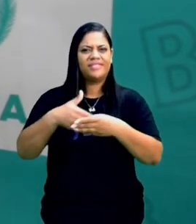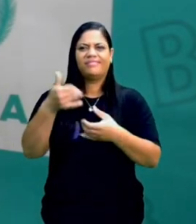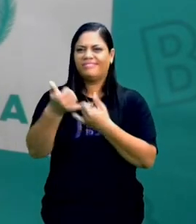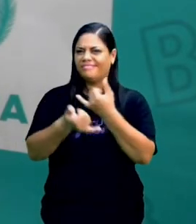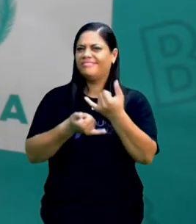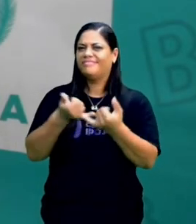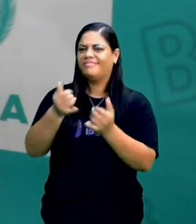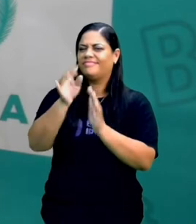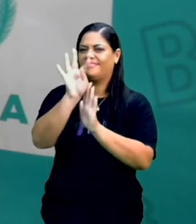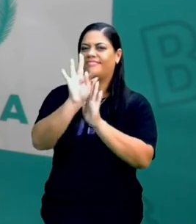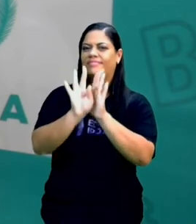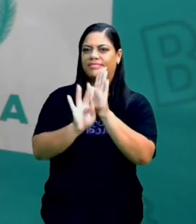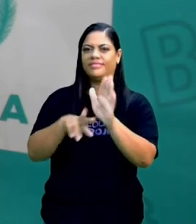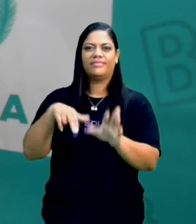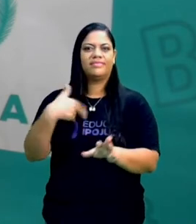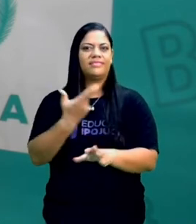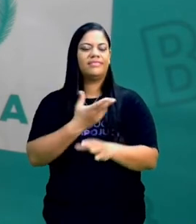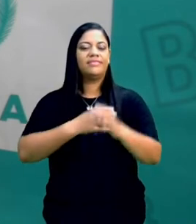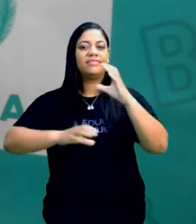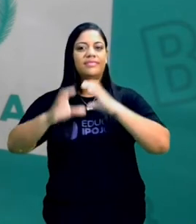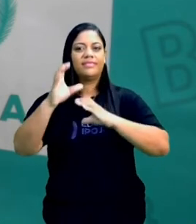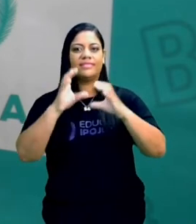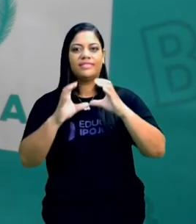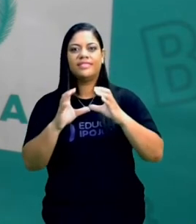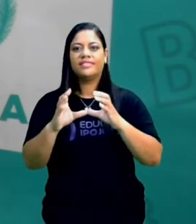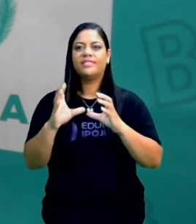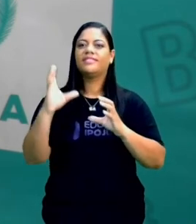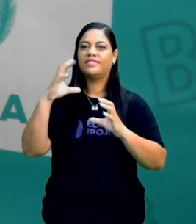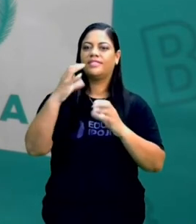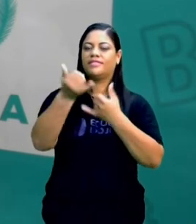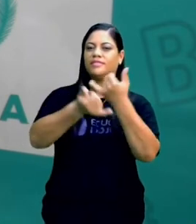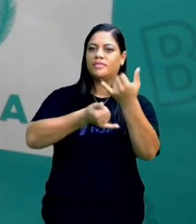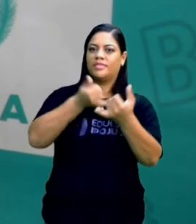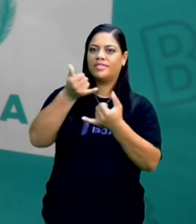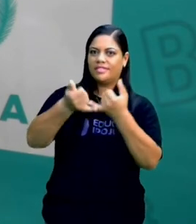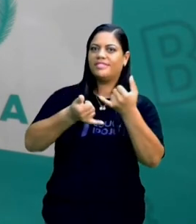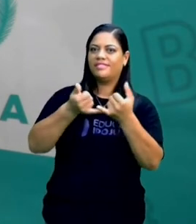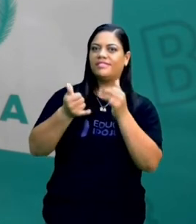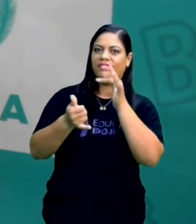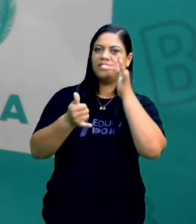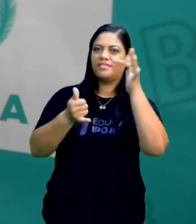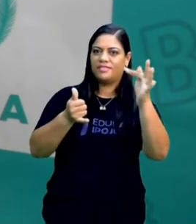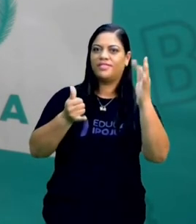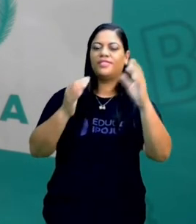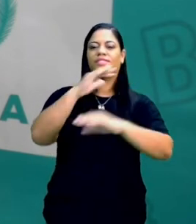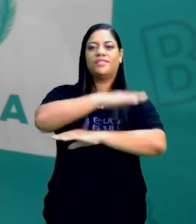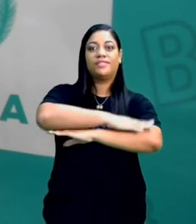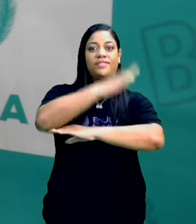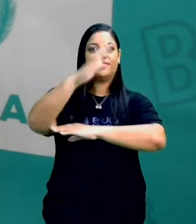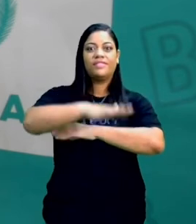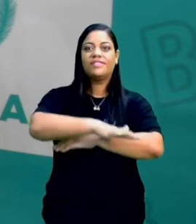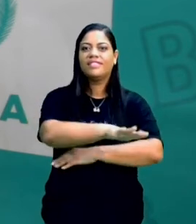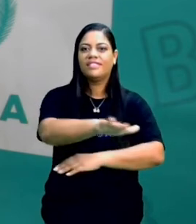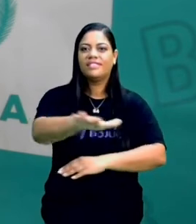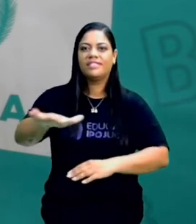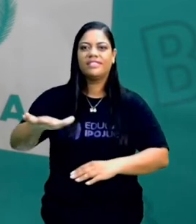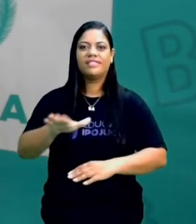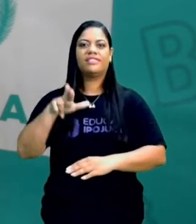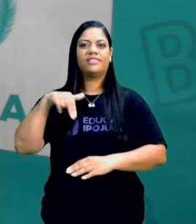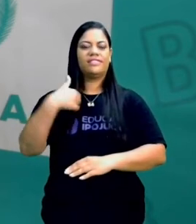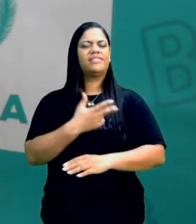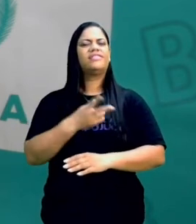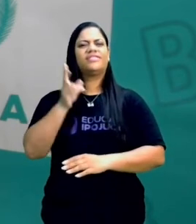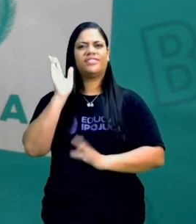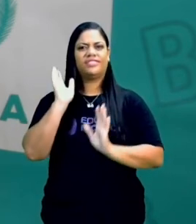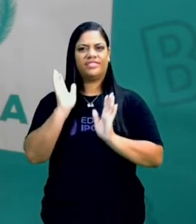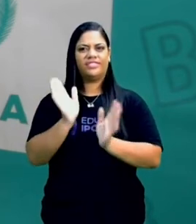É um tipo de texto que a gente vai cantar, né? O cravo brigou com a rosa. Debaixo de uma sacada. Então, é um tipo de